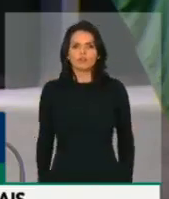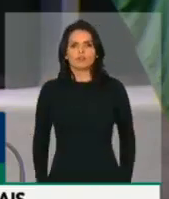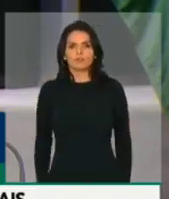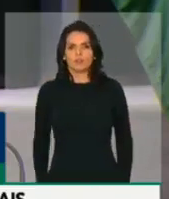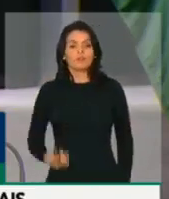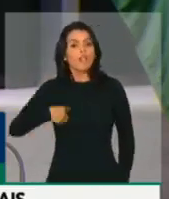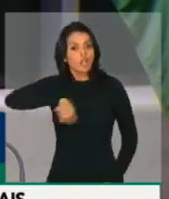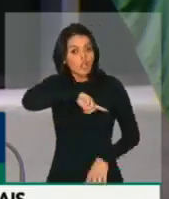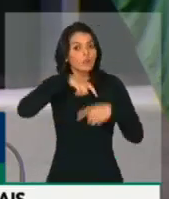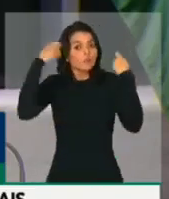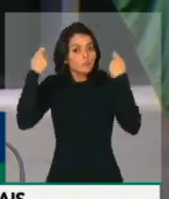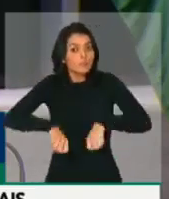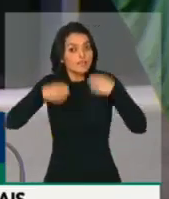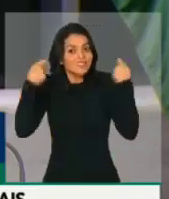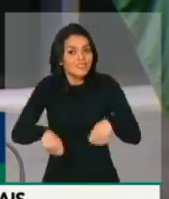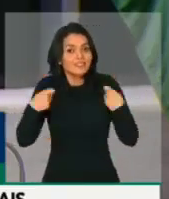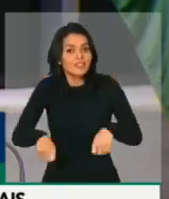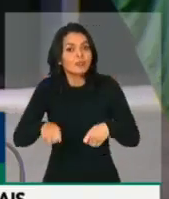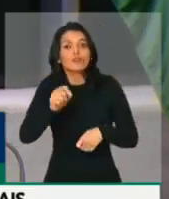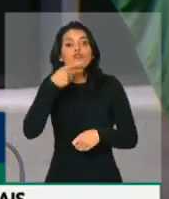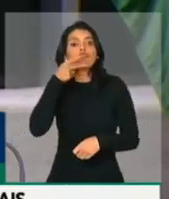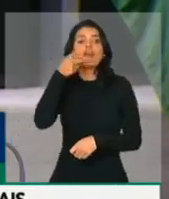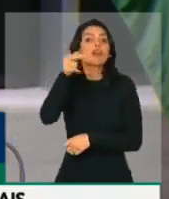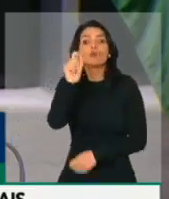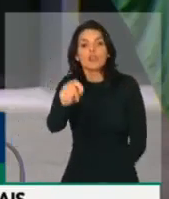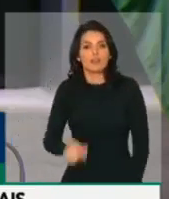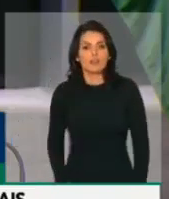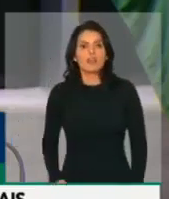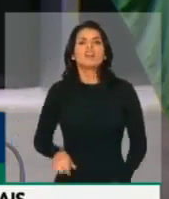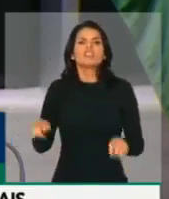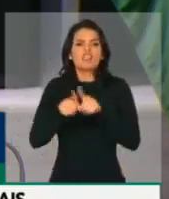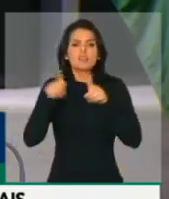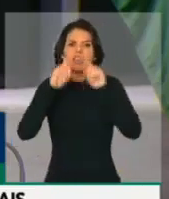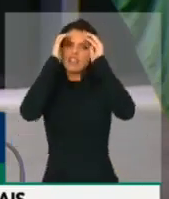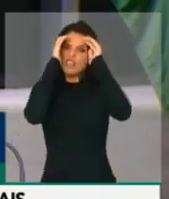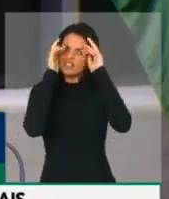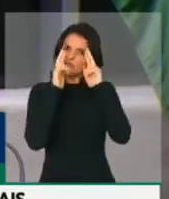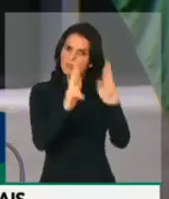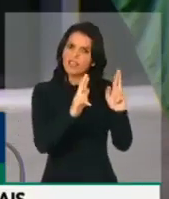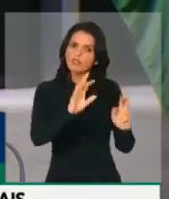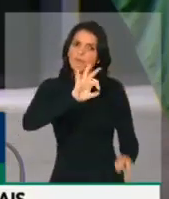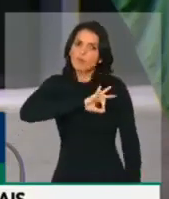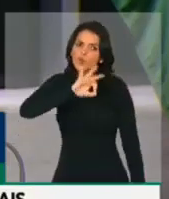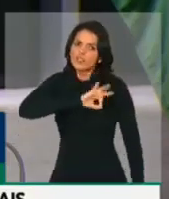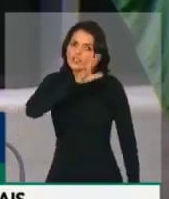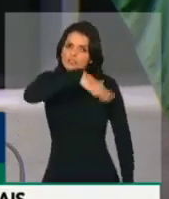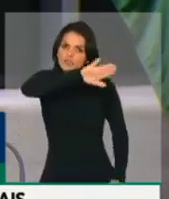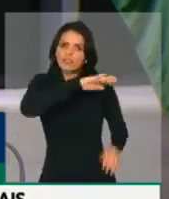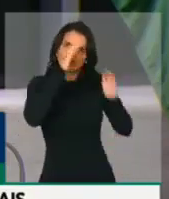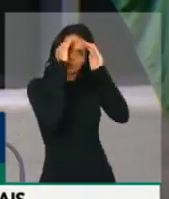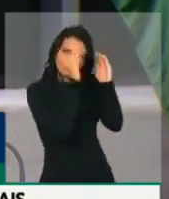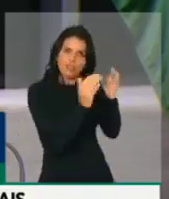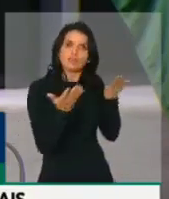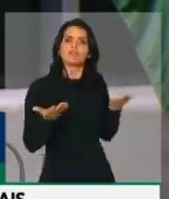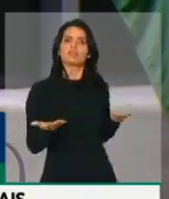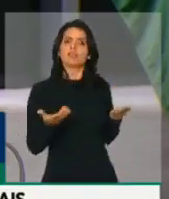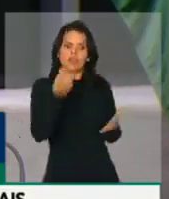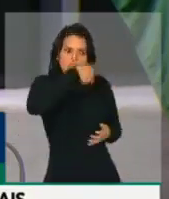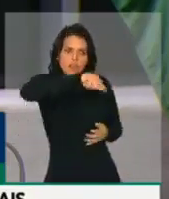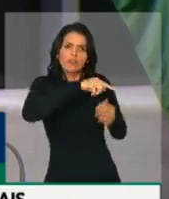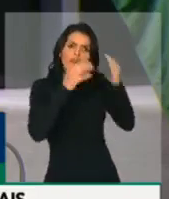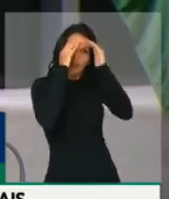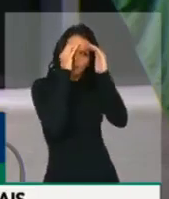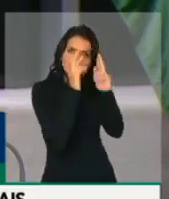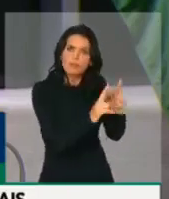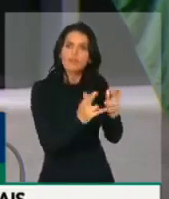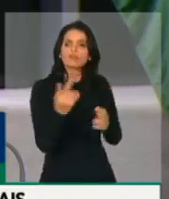precisamos aqui dizer, inclusive em respeito à polícia, capitão Augusto, porque eu sei do seu horror às milícias, mesmo com toda